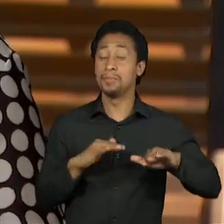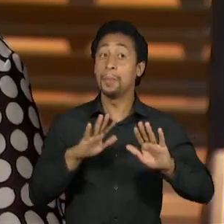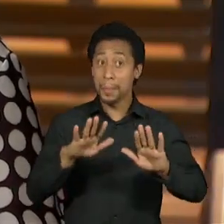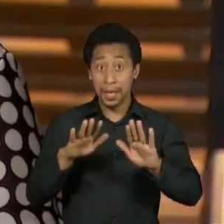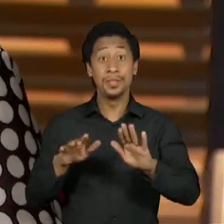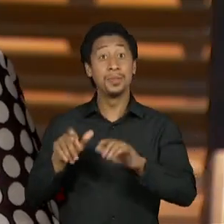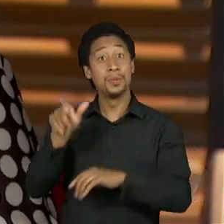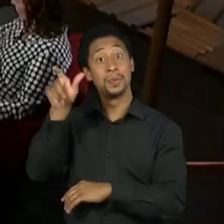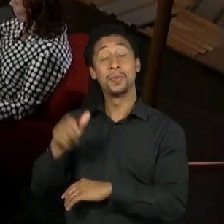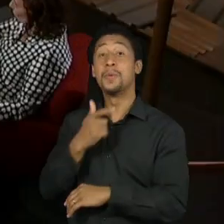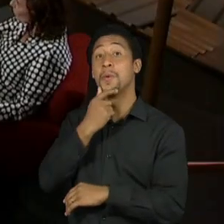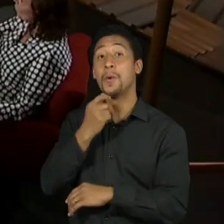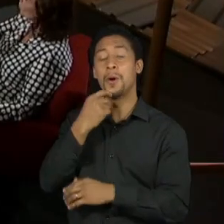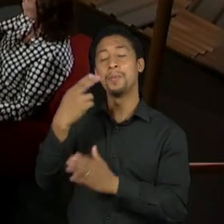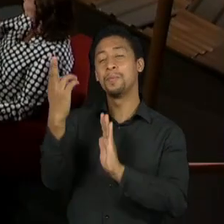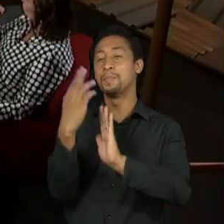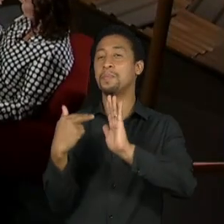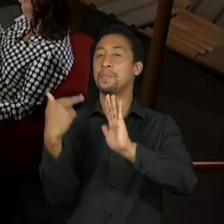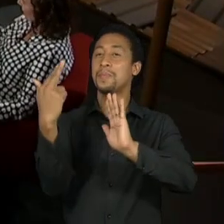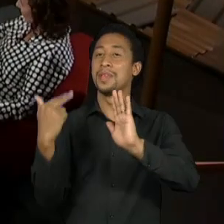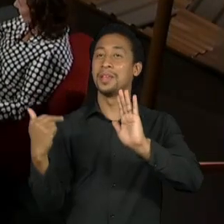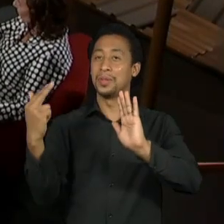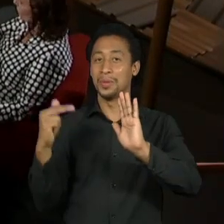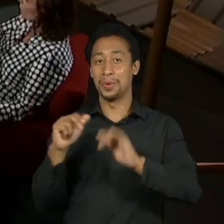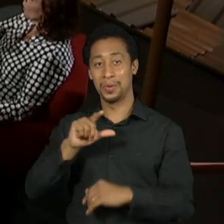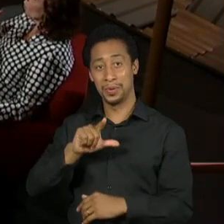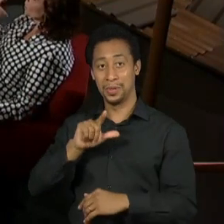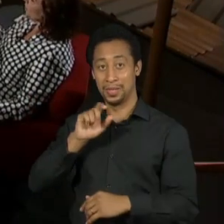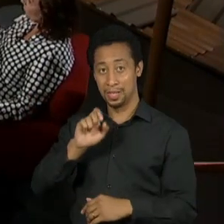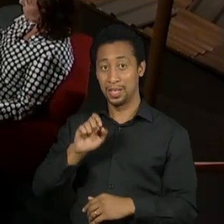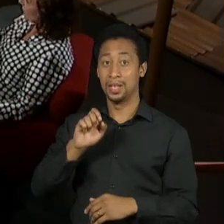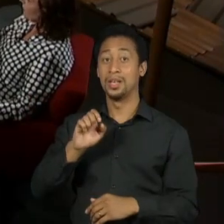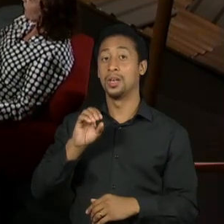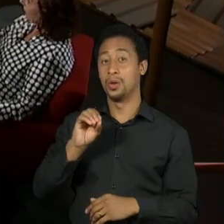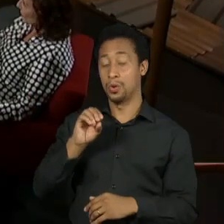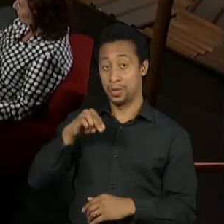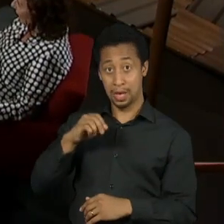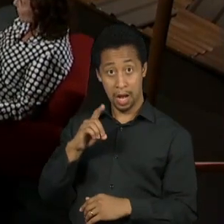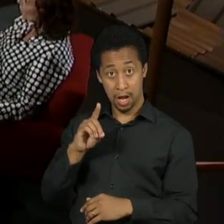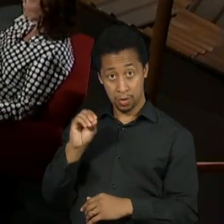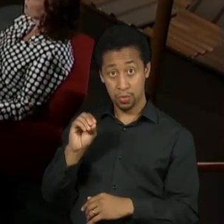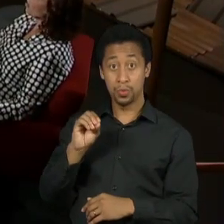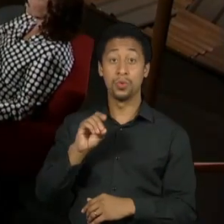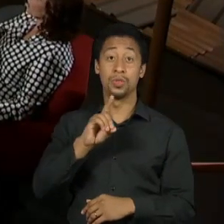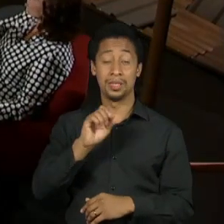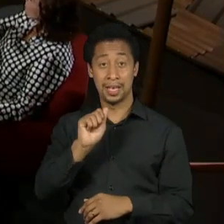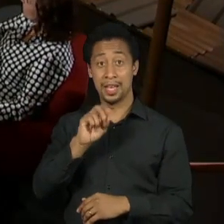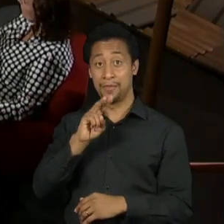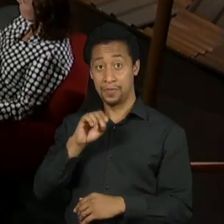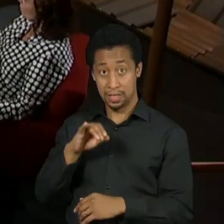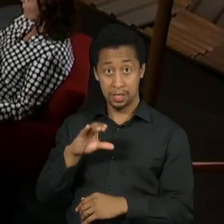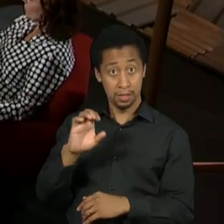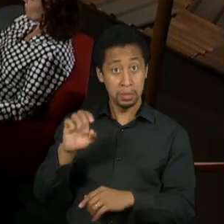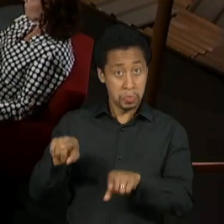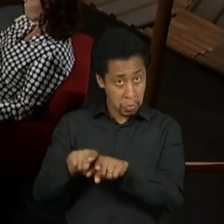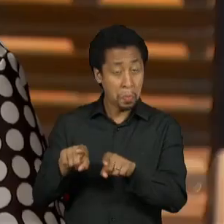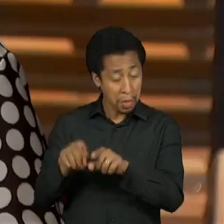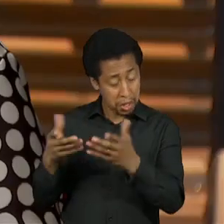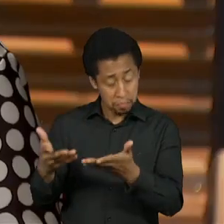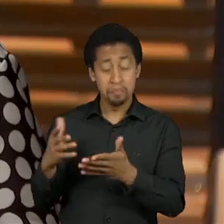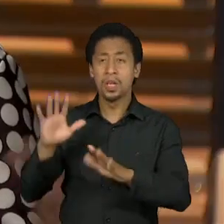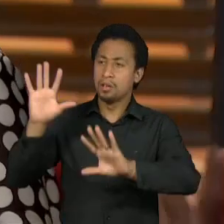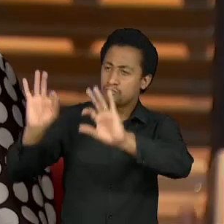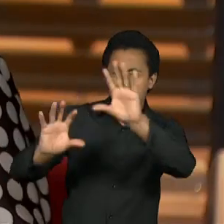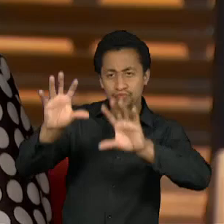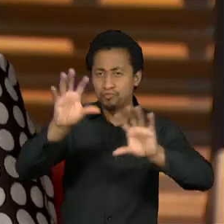Porque eles cenografaram todo o castelo, como se fosse na Idade Média, e aí nós recebemos o Leonardo da Vinci